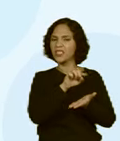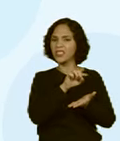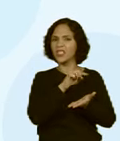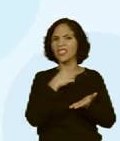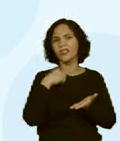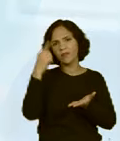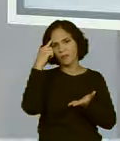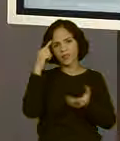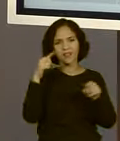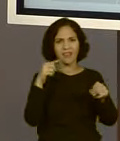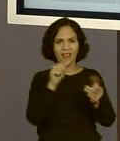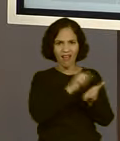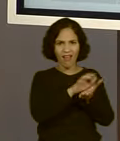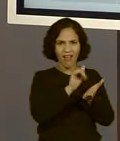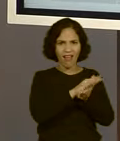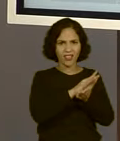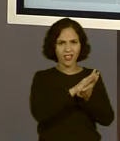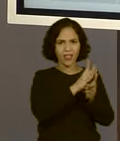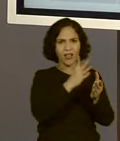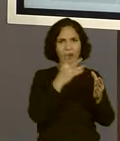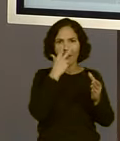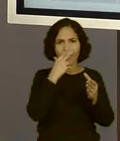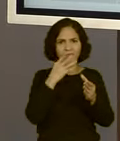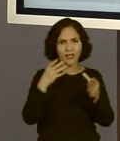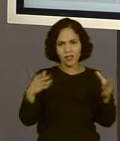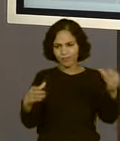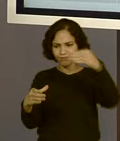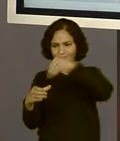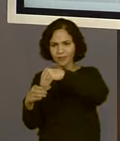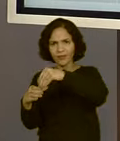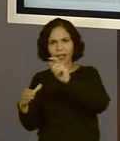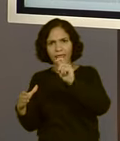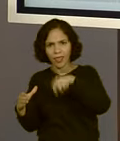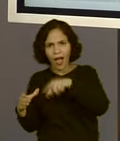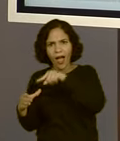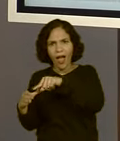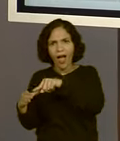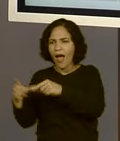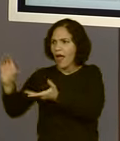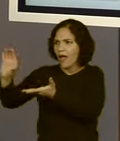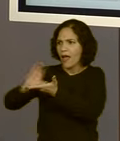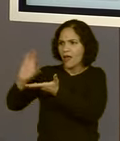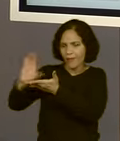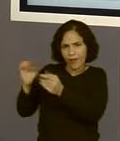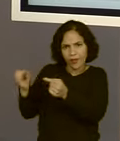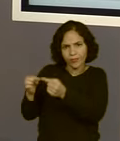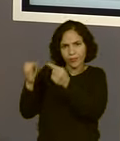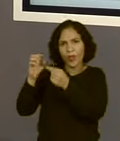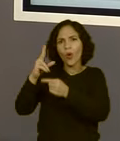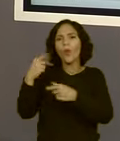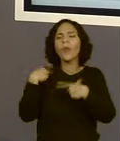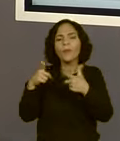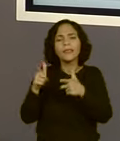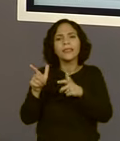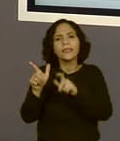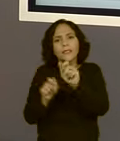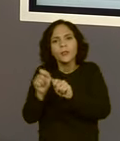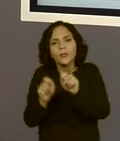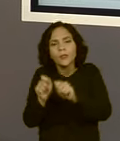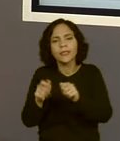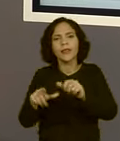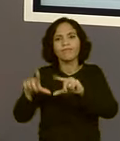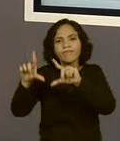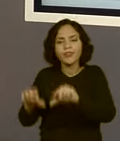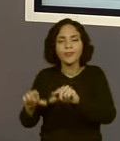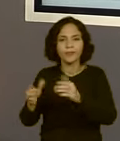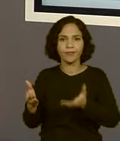ela cabe no bolso da nossa família ou a gente precisa de fazer alguma economia, fazer alguma